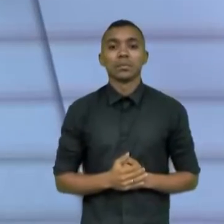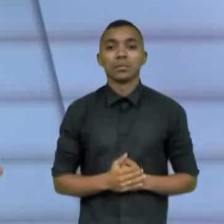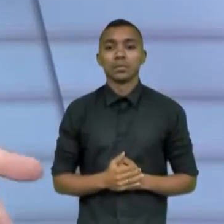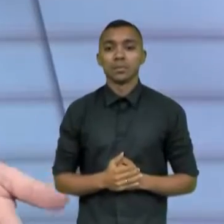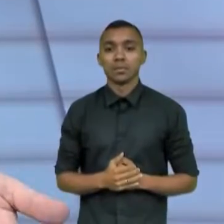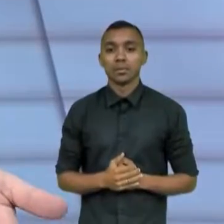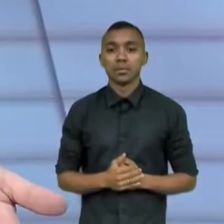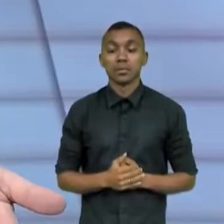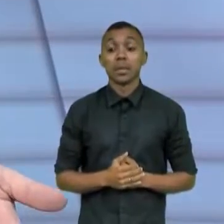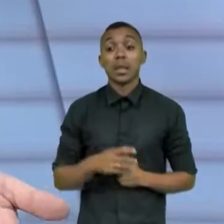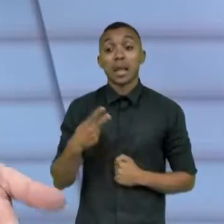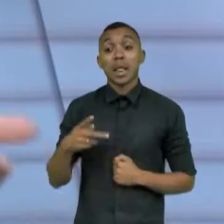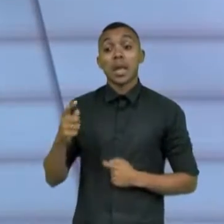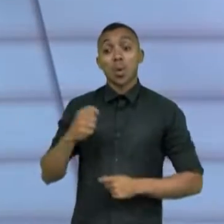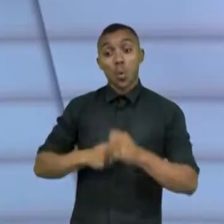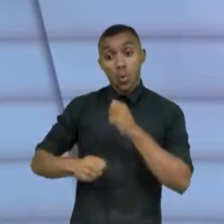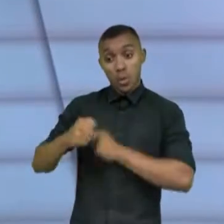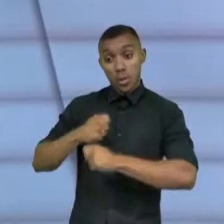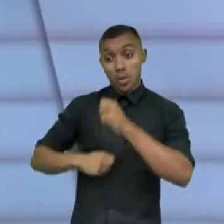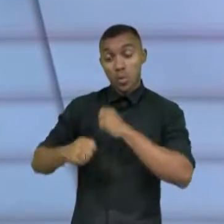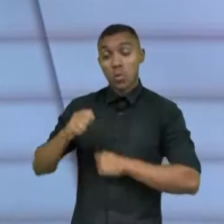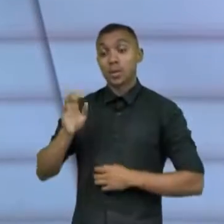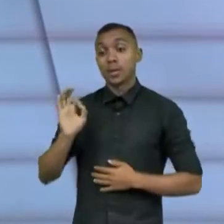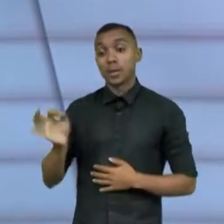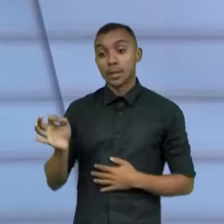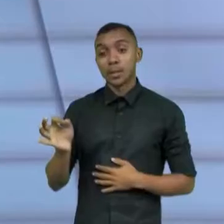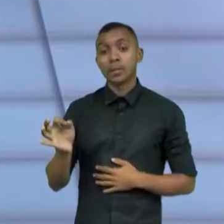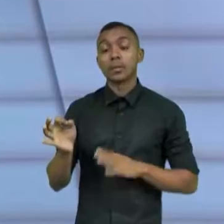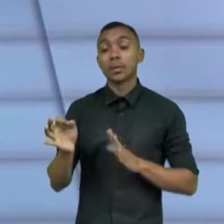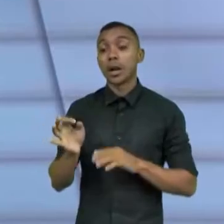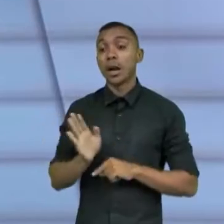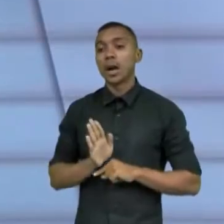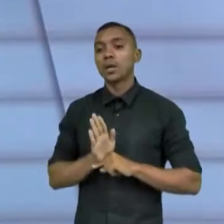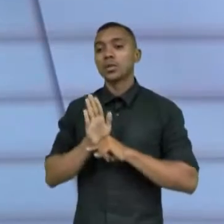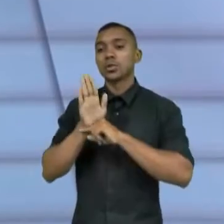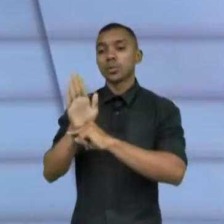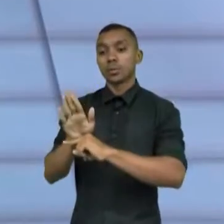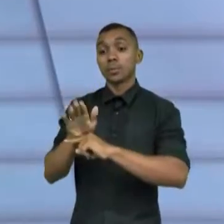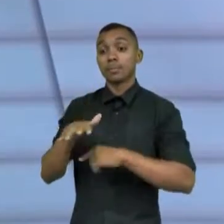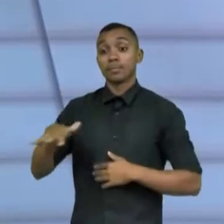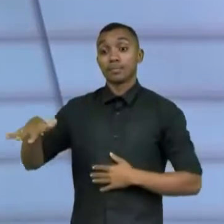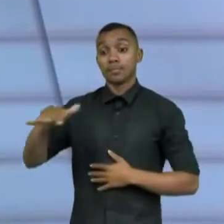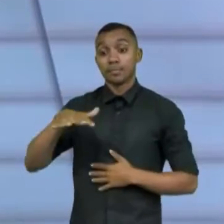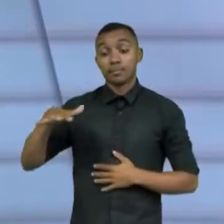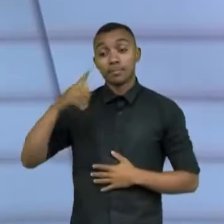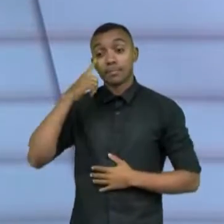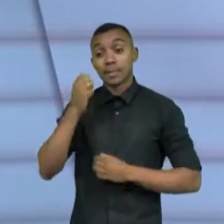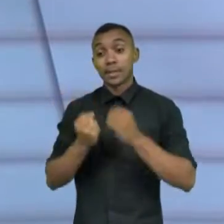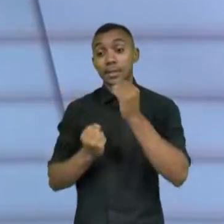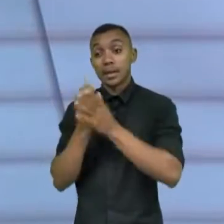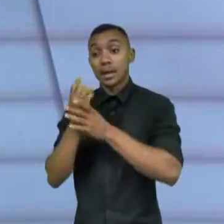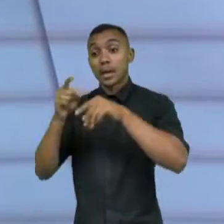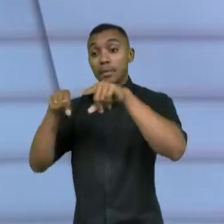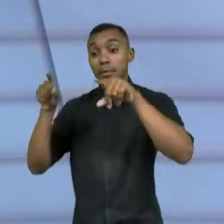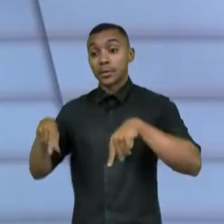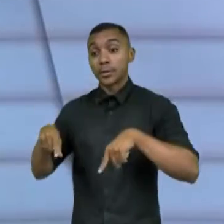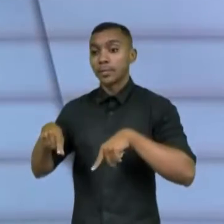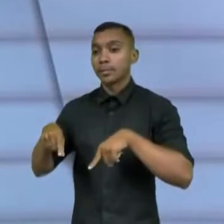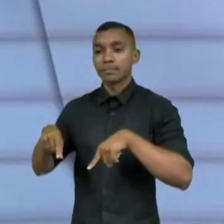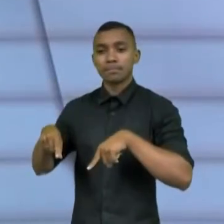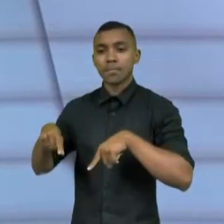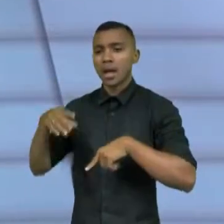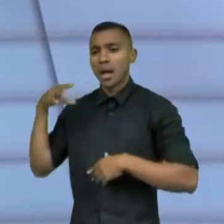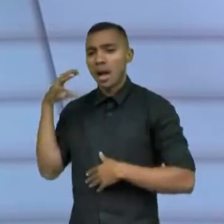co-realizadores financiadores, a gente opera nesse setor, né. Nós desenvolvemos programas de aceleração de novos